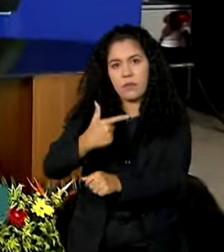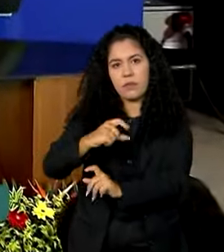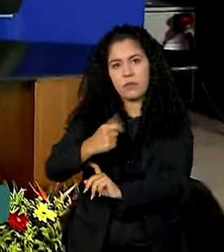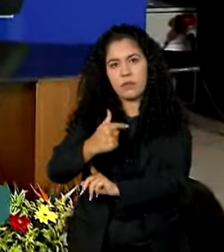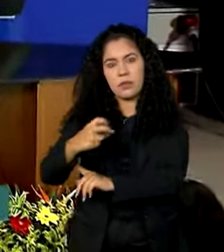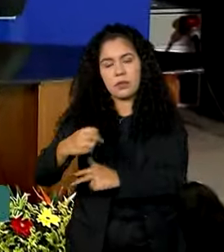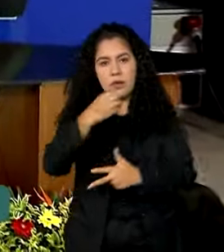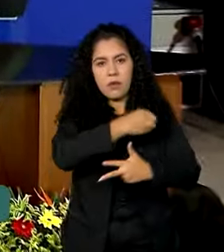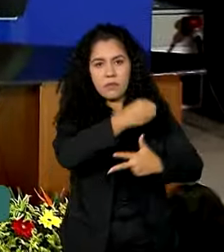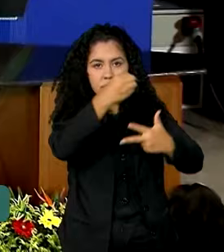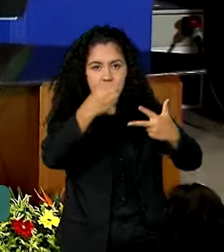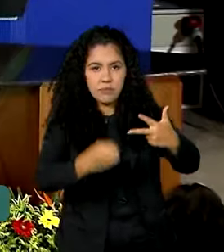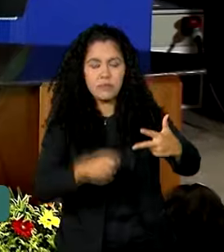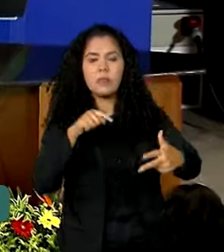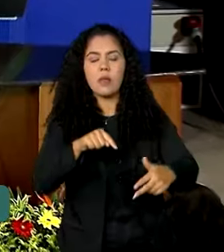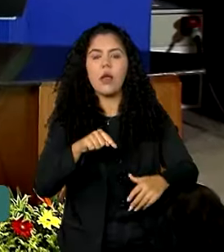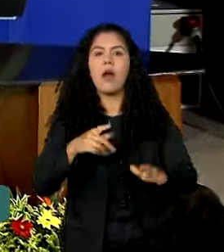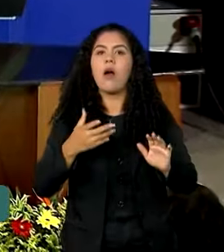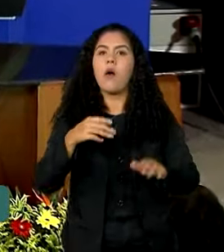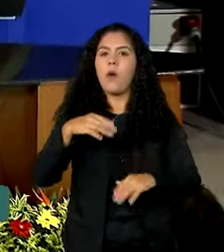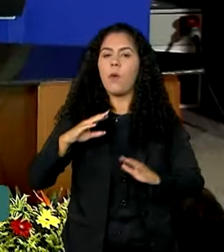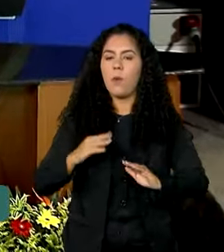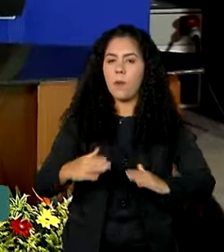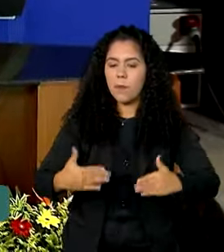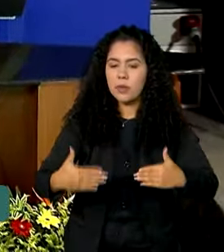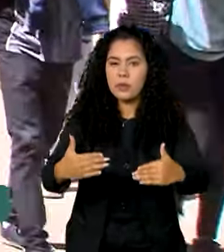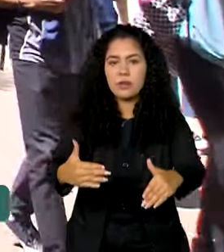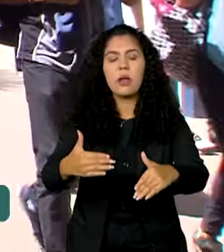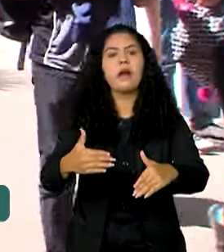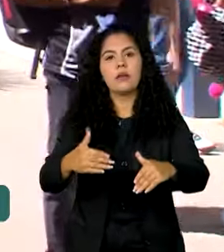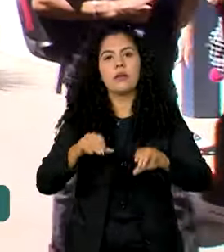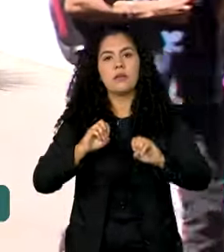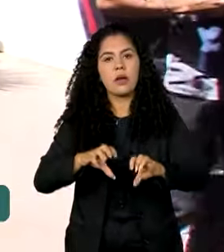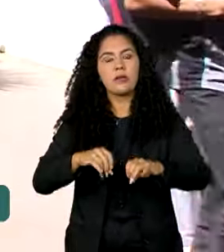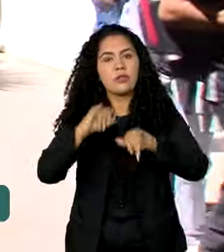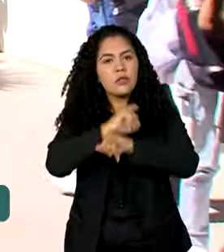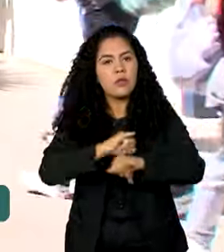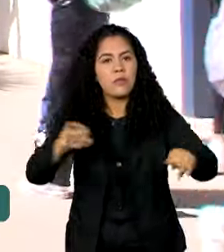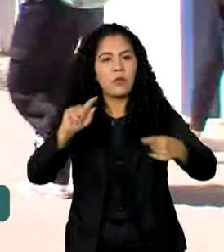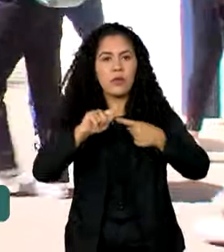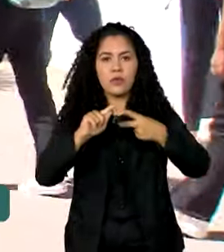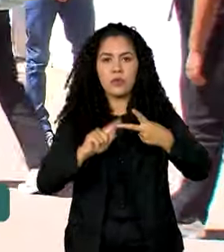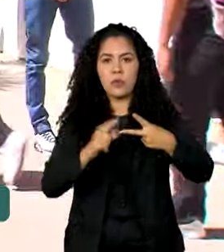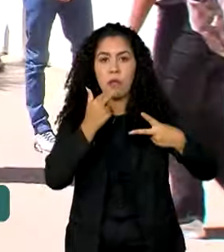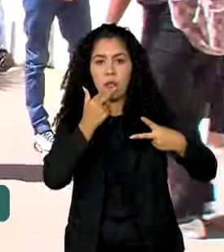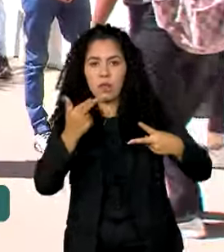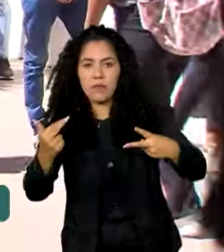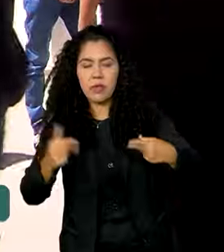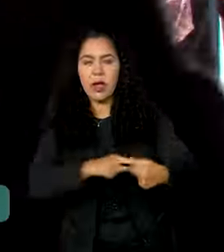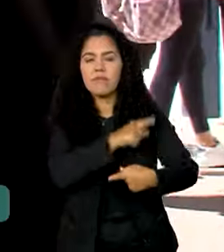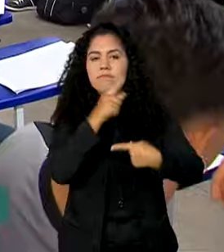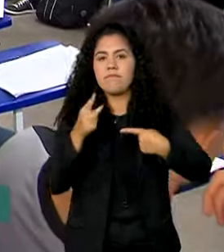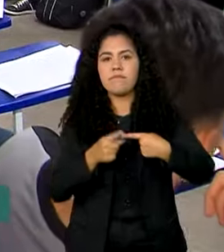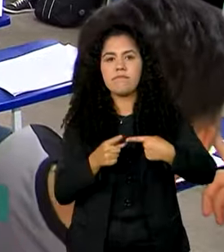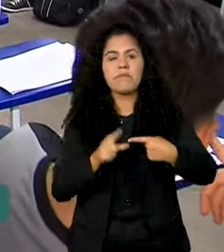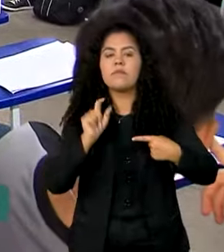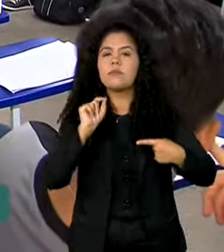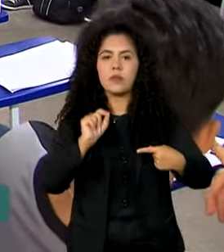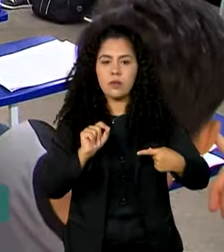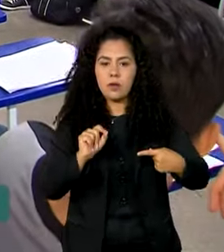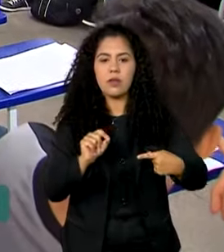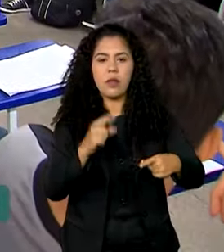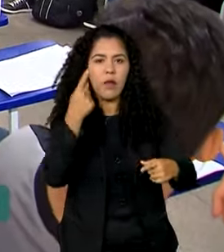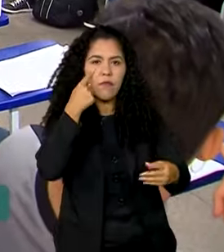Ministério da Educação quer implantar duas novidades. A primeira é buscar convergência entre o